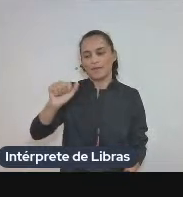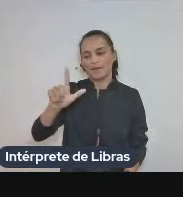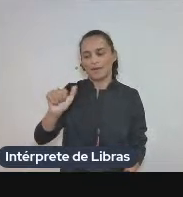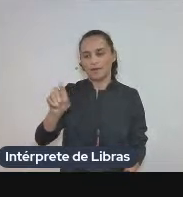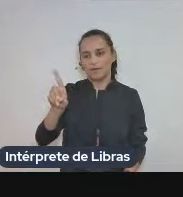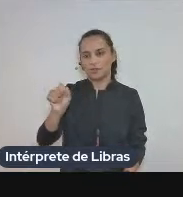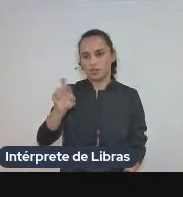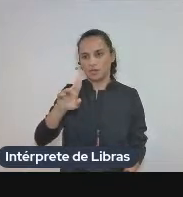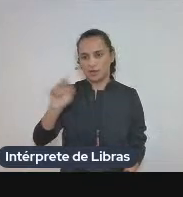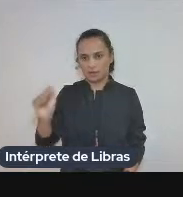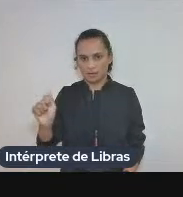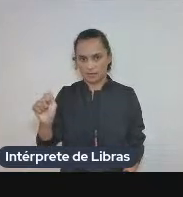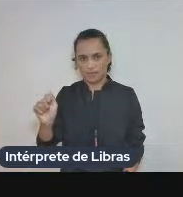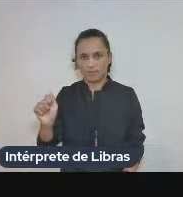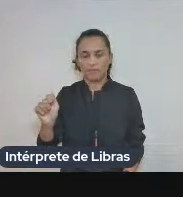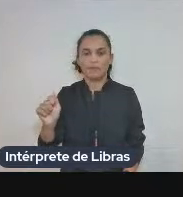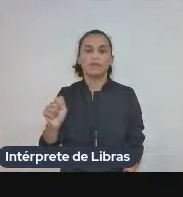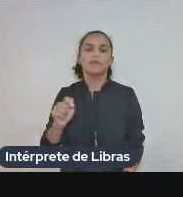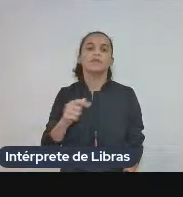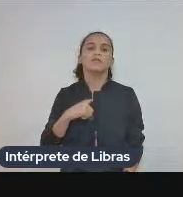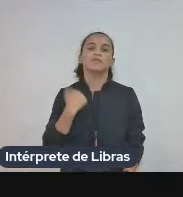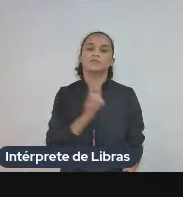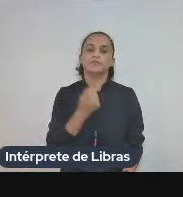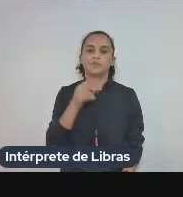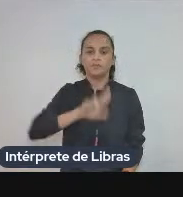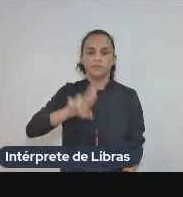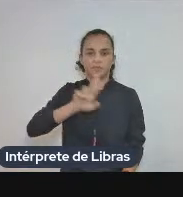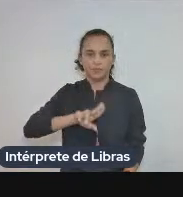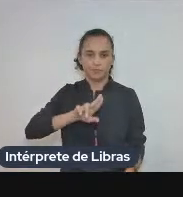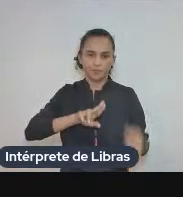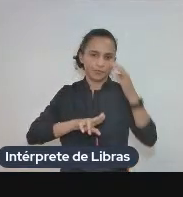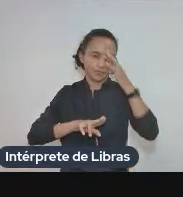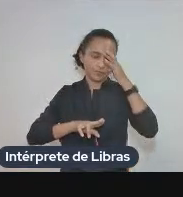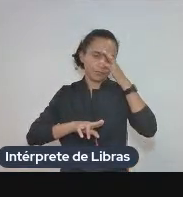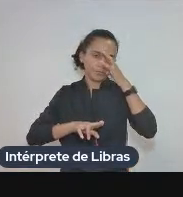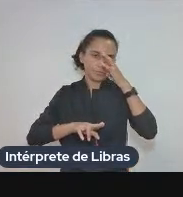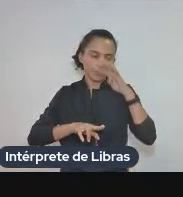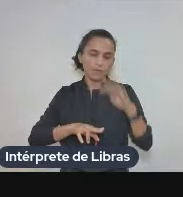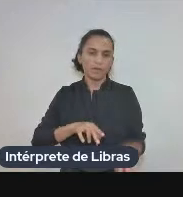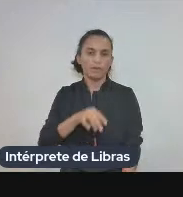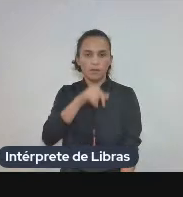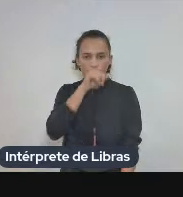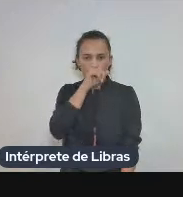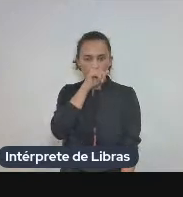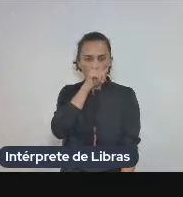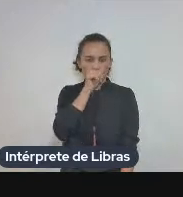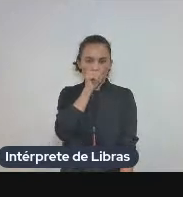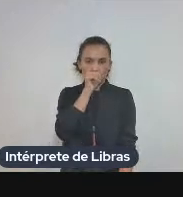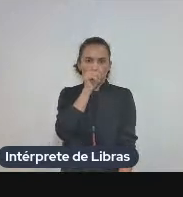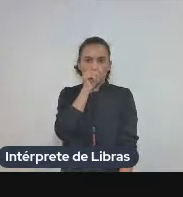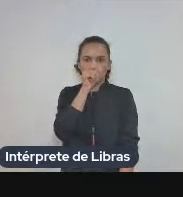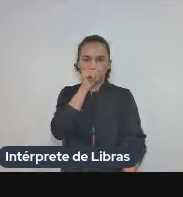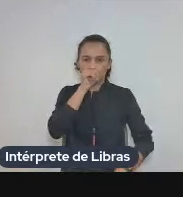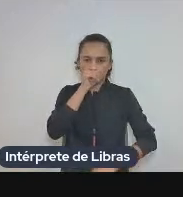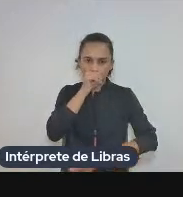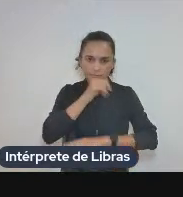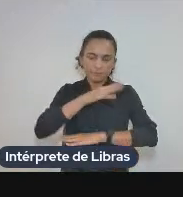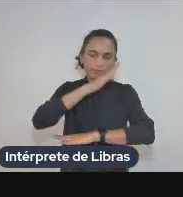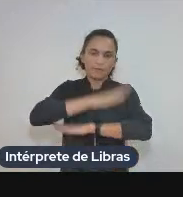nós usamos nesse trabalho a mala direta e a plataforma Lexonam